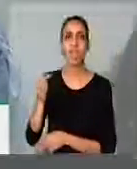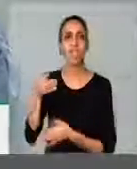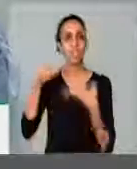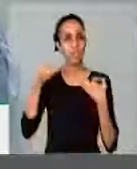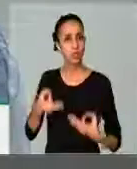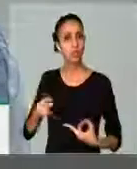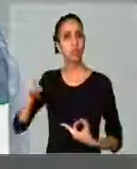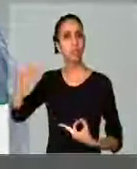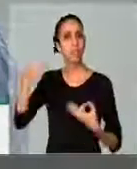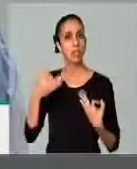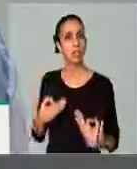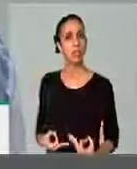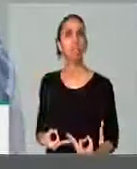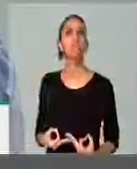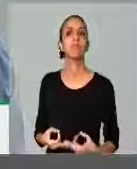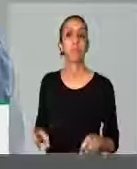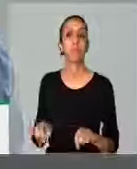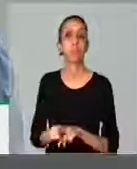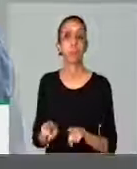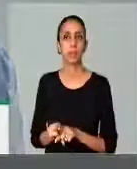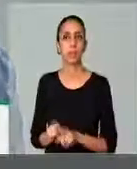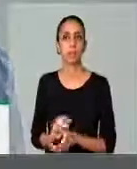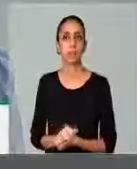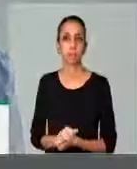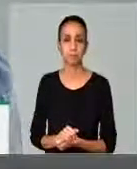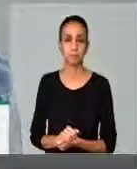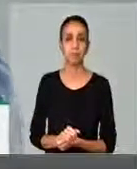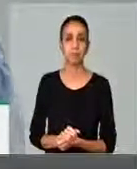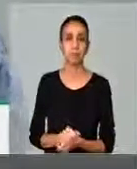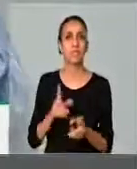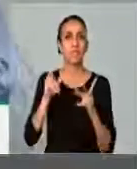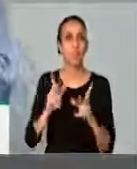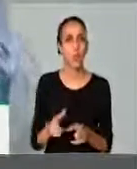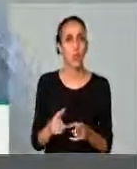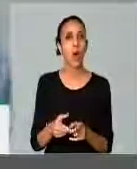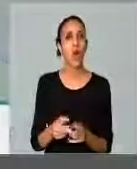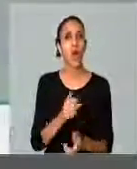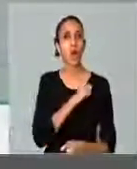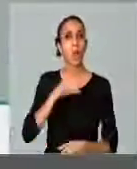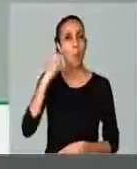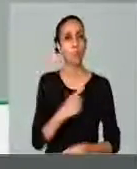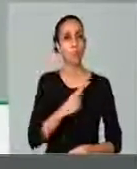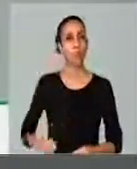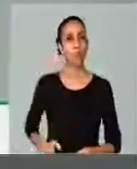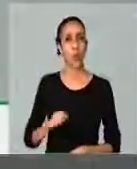sucessor do governo participativo que Eduardo Campos fazia. Danilo Cabral, um minuto.